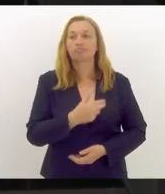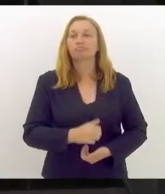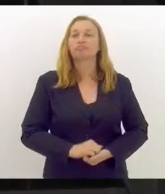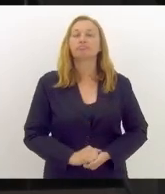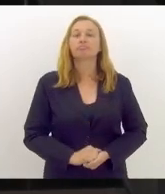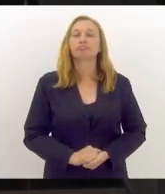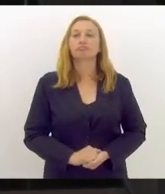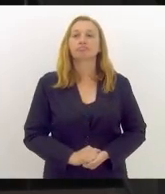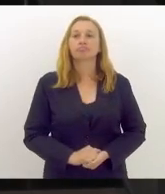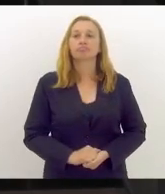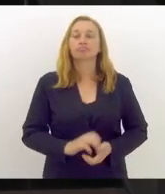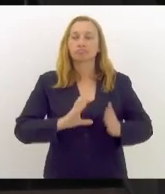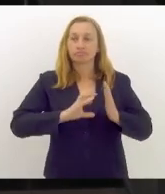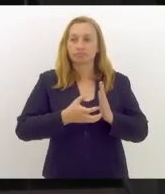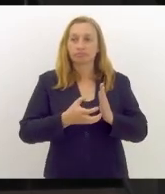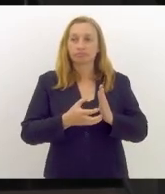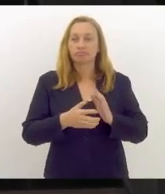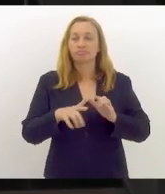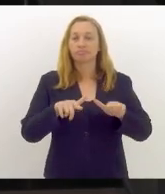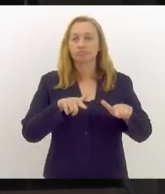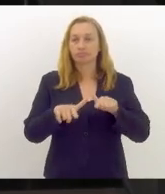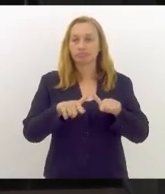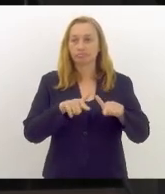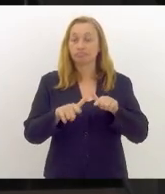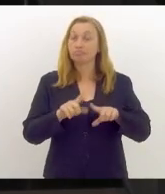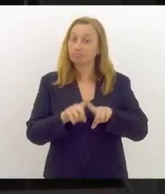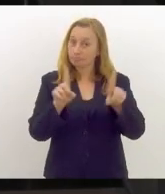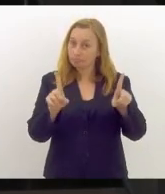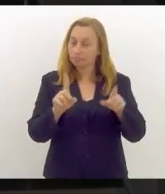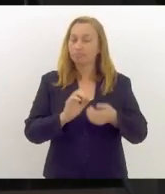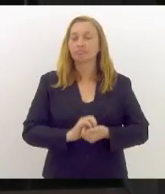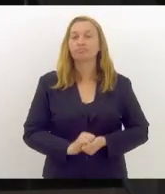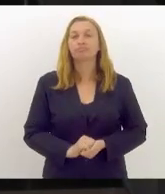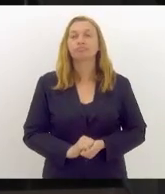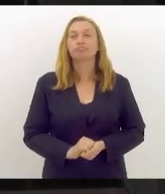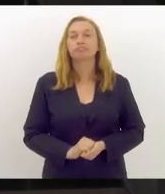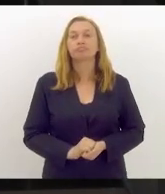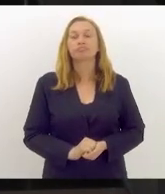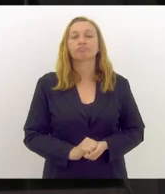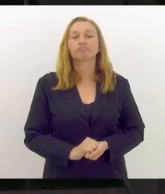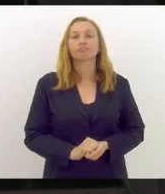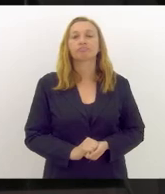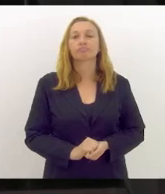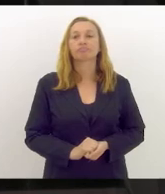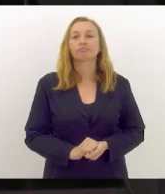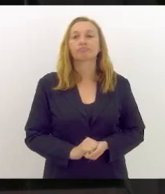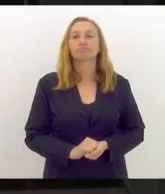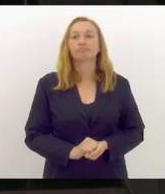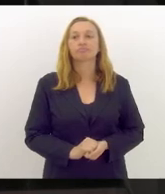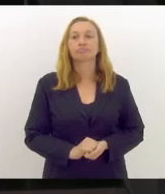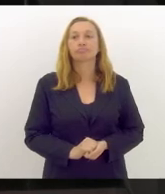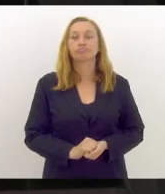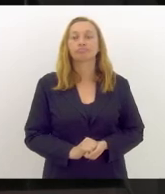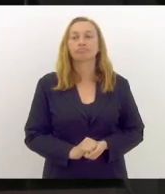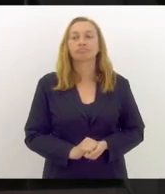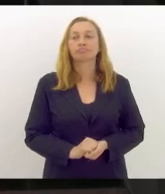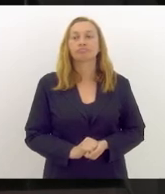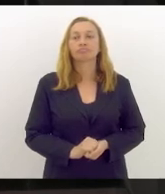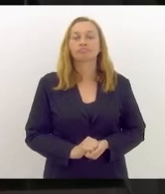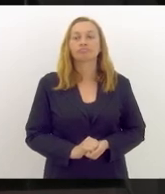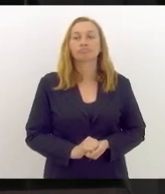do Partido dos Trabalhadores, mas puxando, envolto,